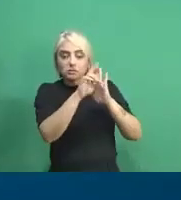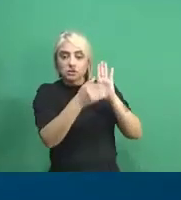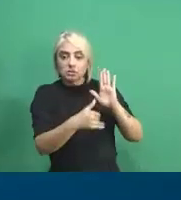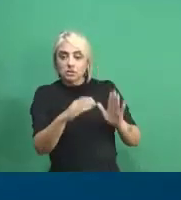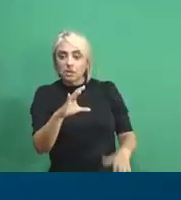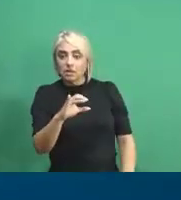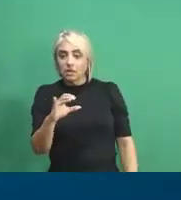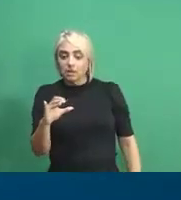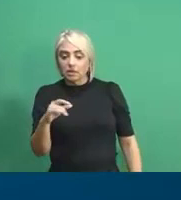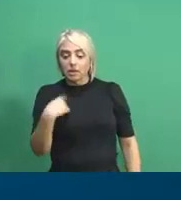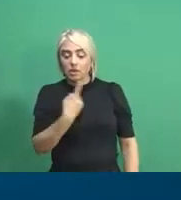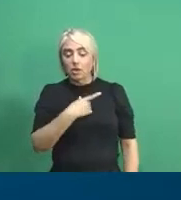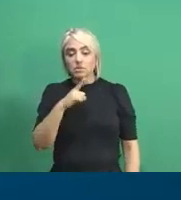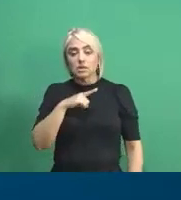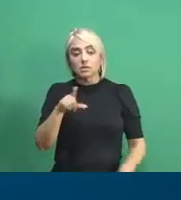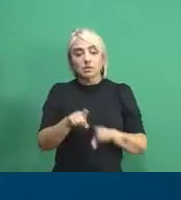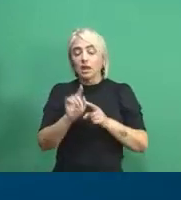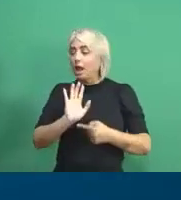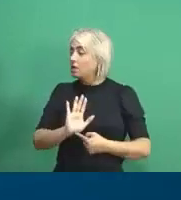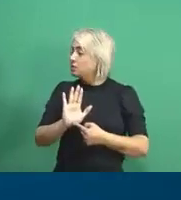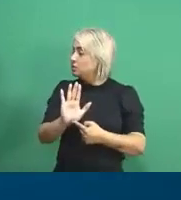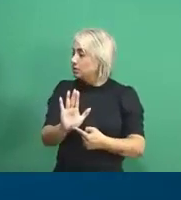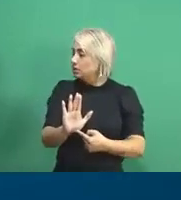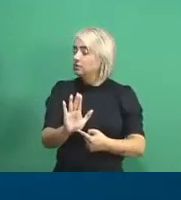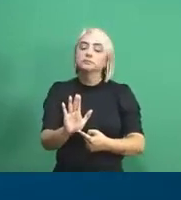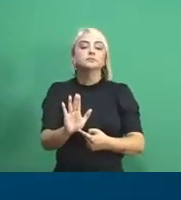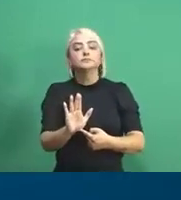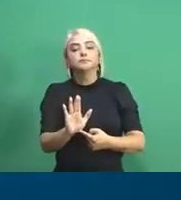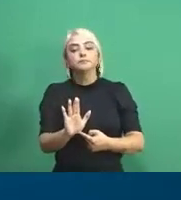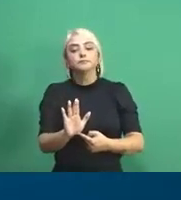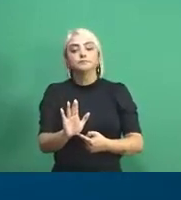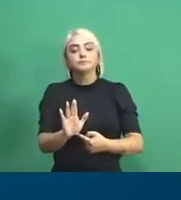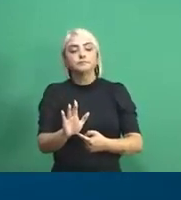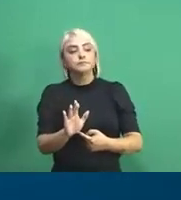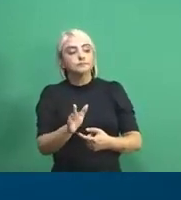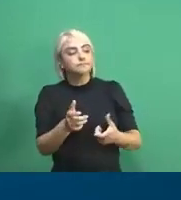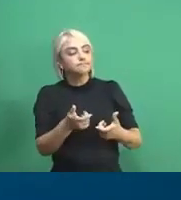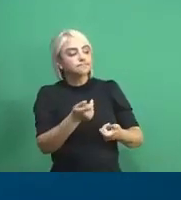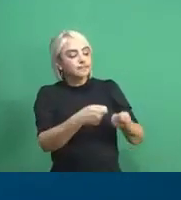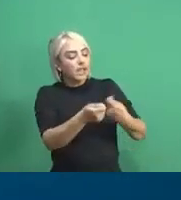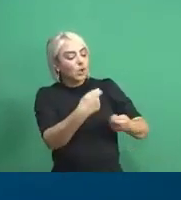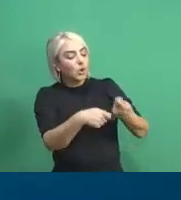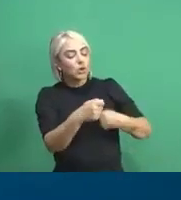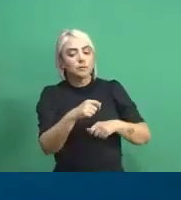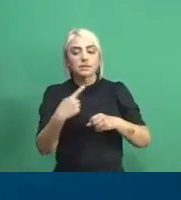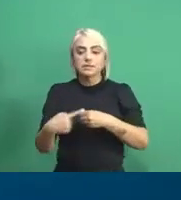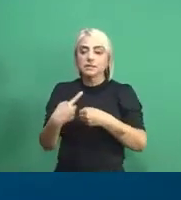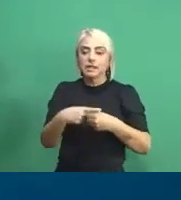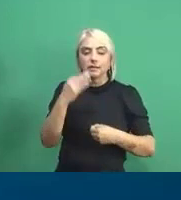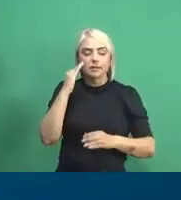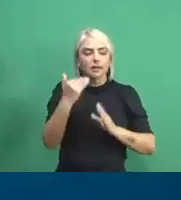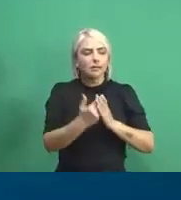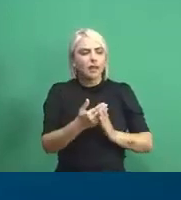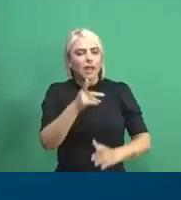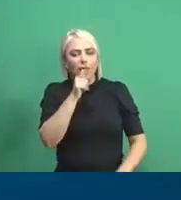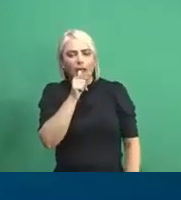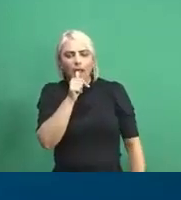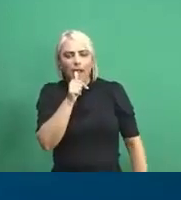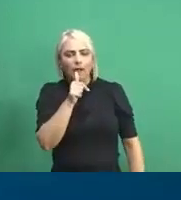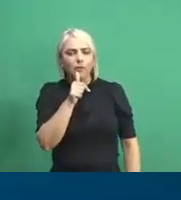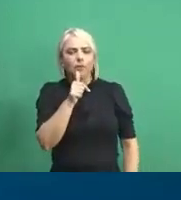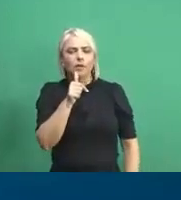ciência. Nós estamos também ajudando na parte econômica das cidades, porque no momento que a gente entende como está a qualidade de água,